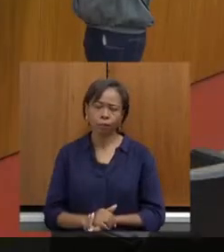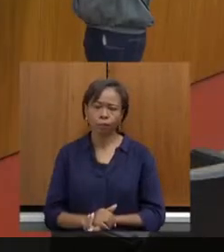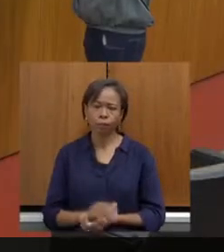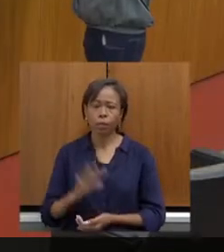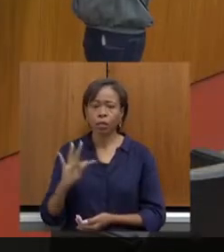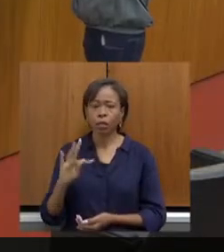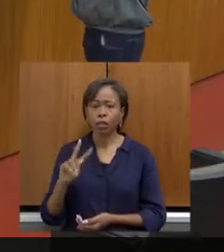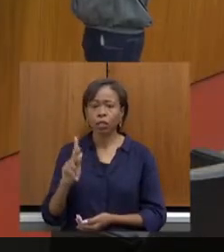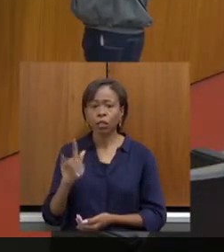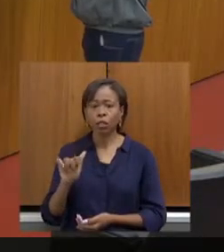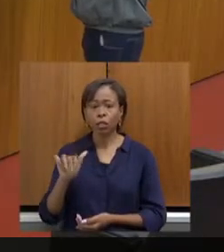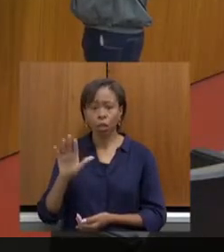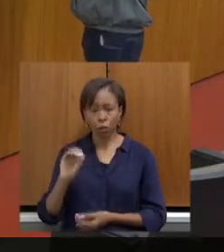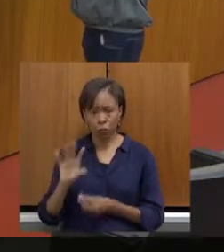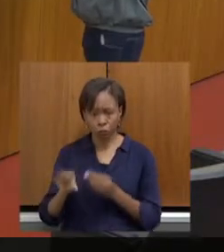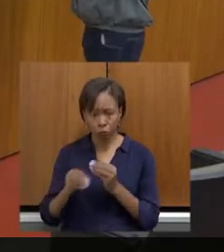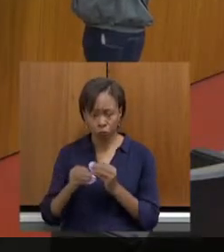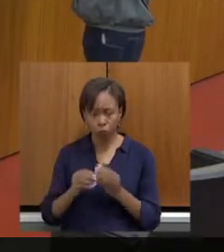colocação?